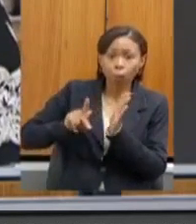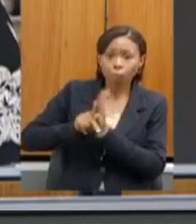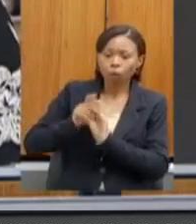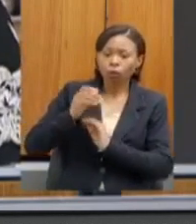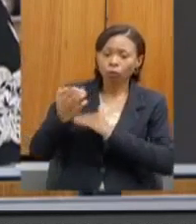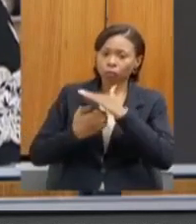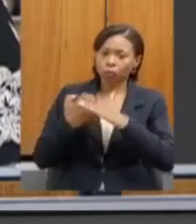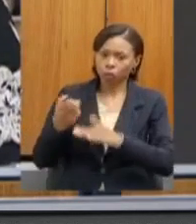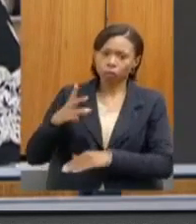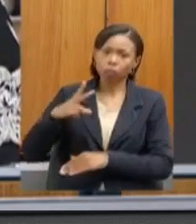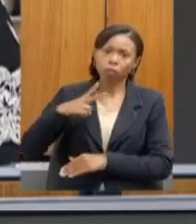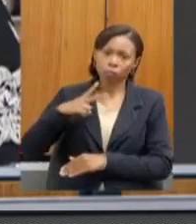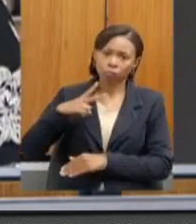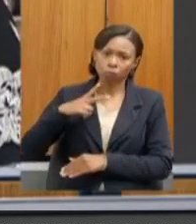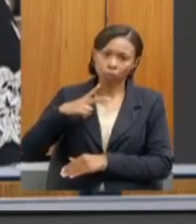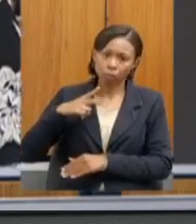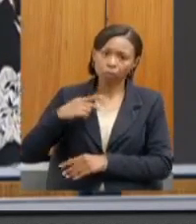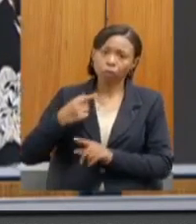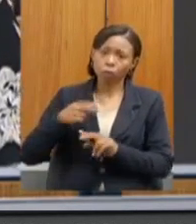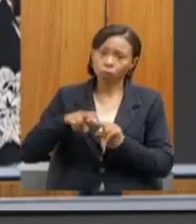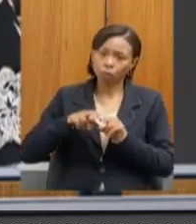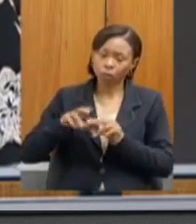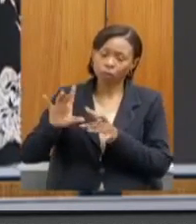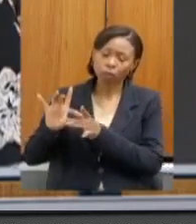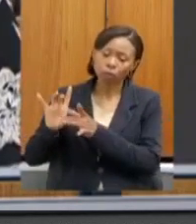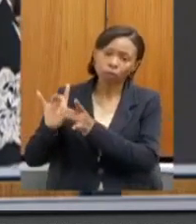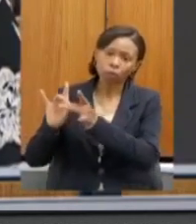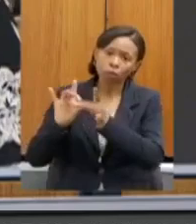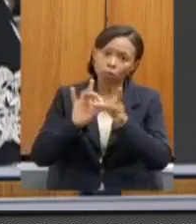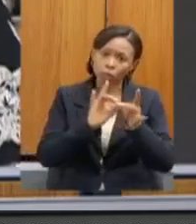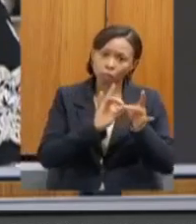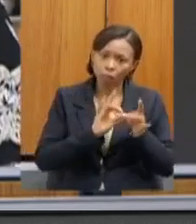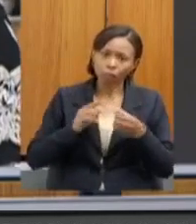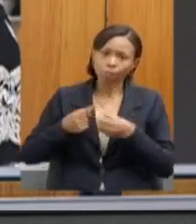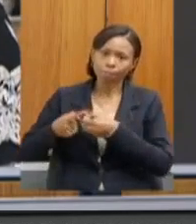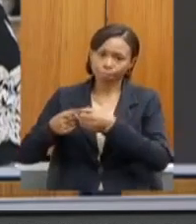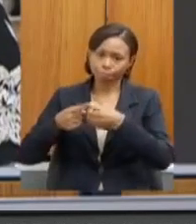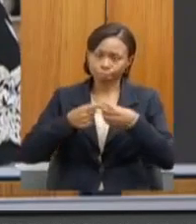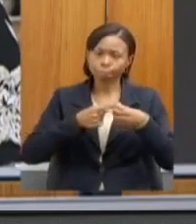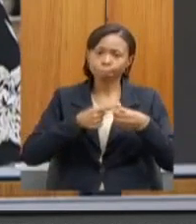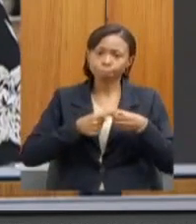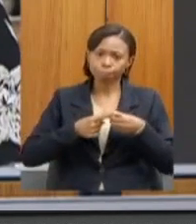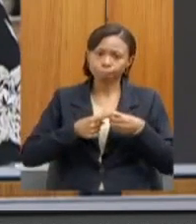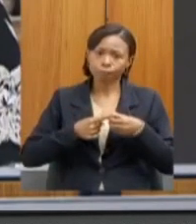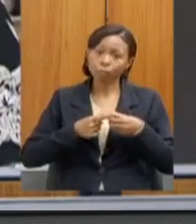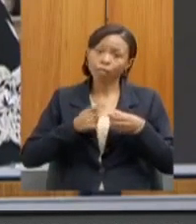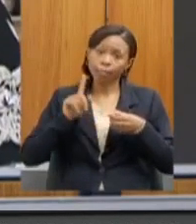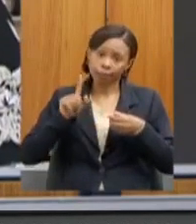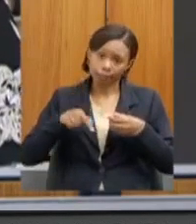dessa grande integração com os municípios, que são, inclusive, os detentores